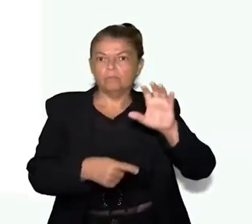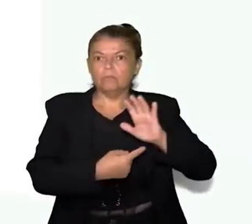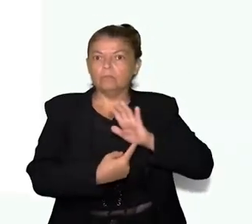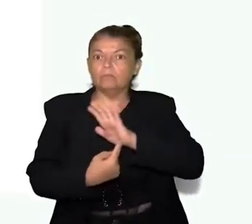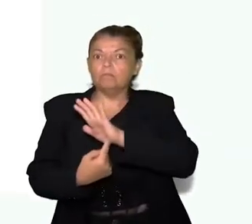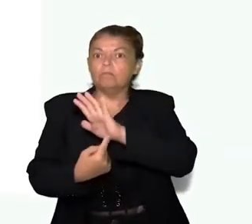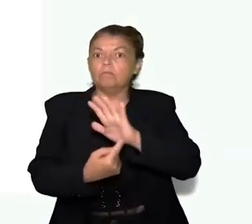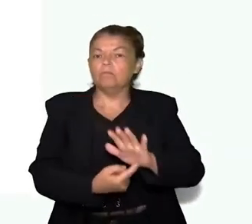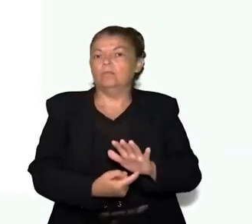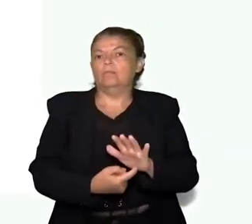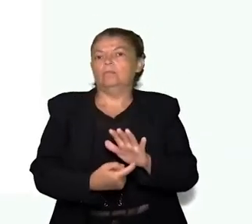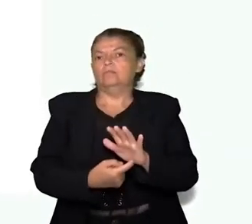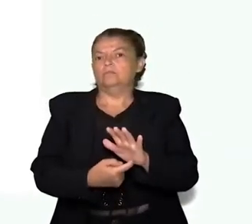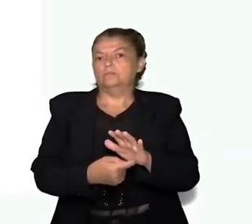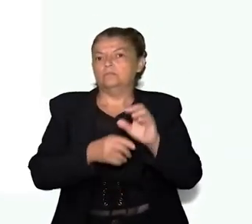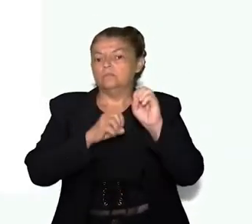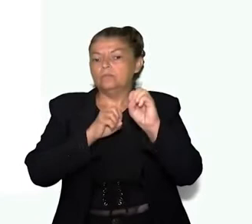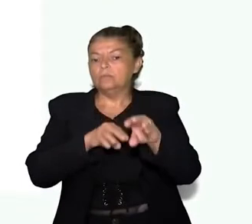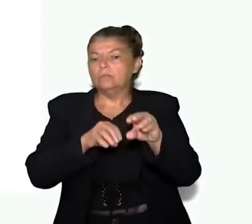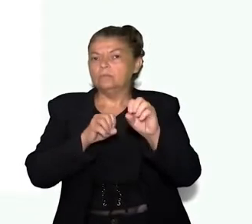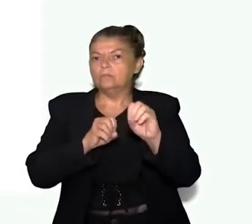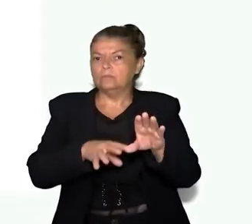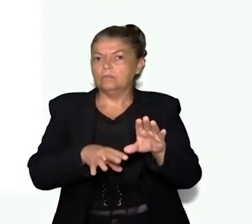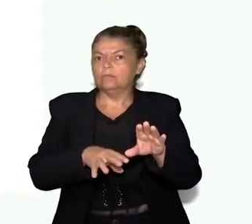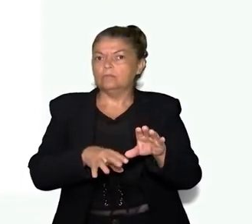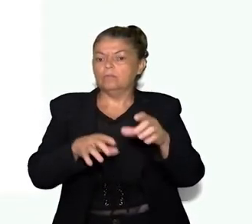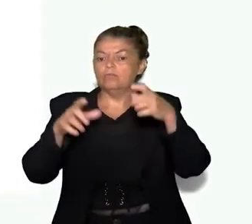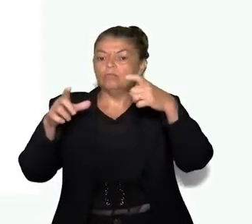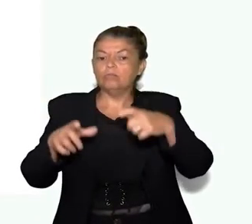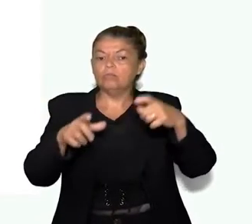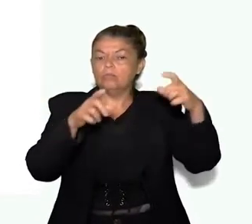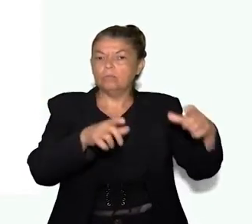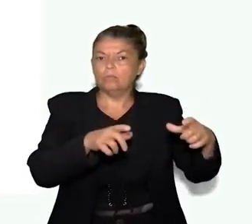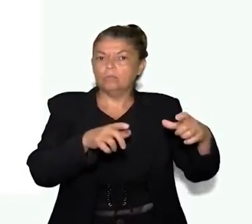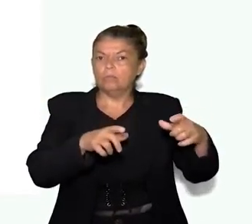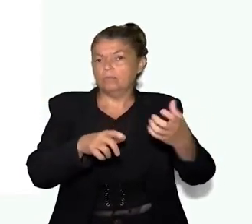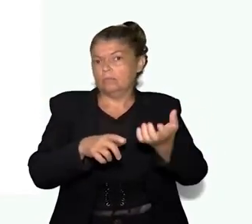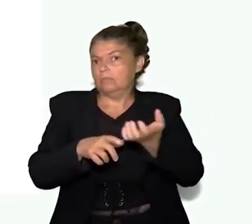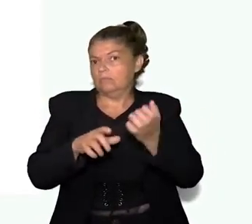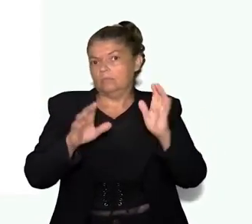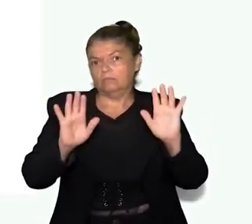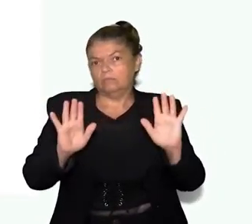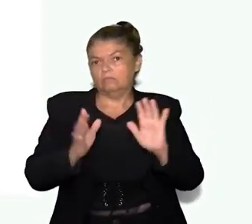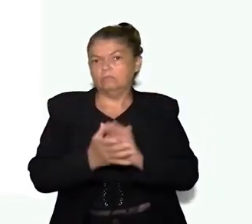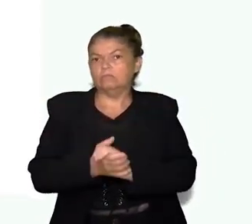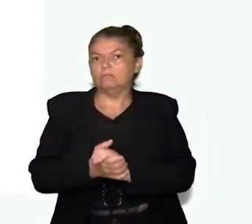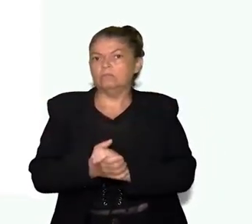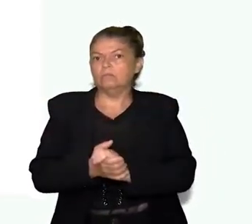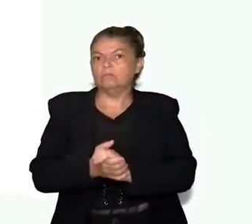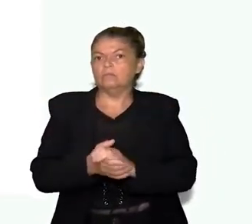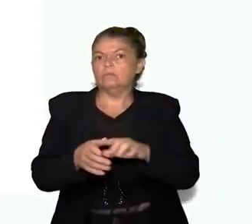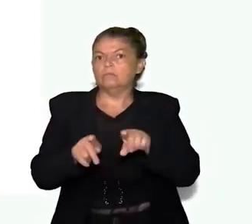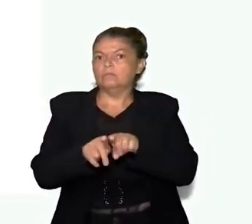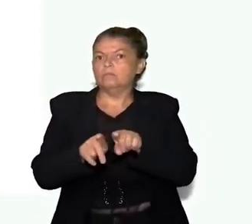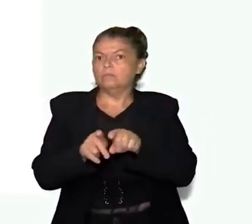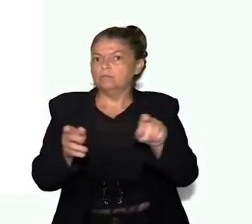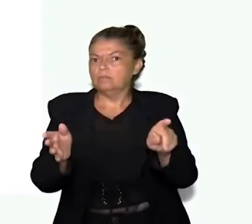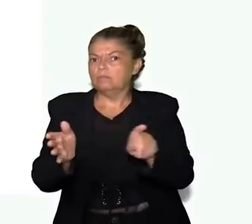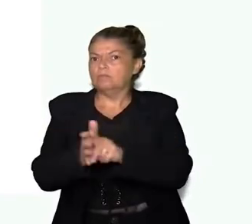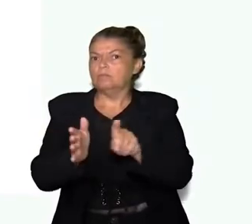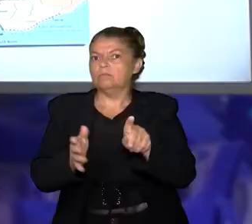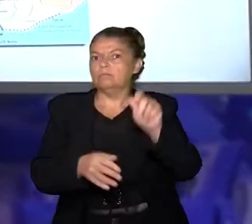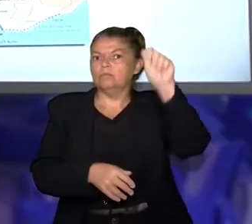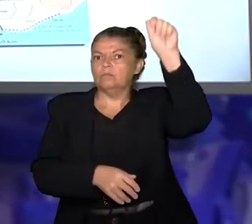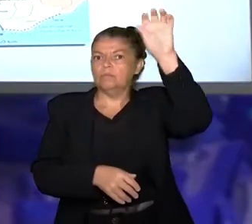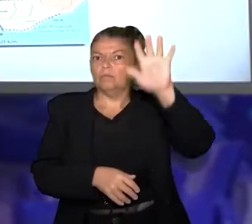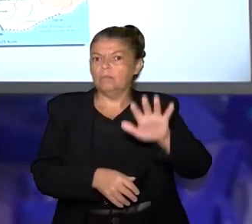tem a função de localização, de orientação. Vemos aqui o mapa da França. E, automaticamente, está desenhado